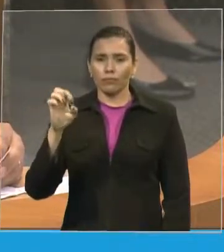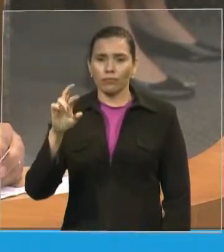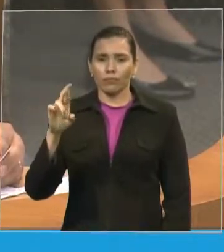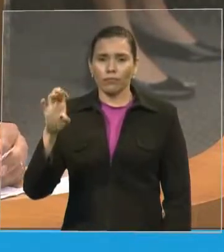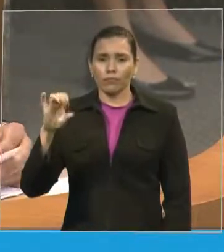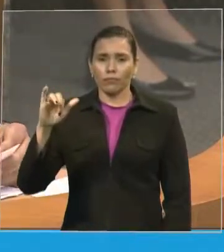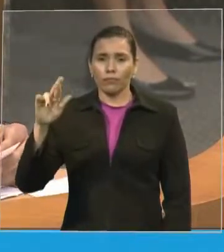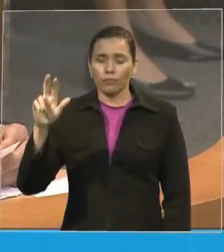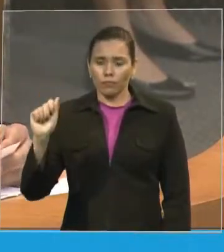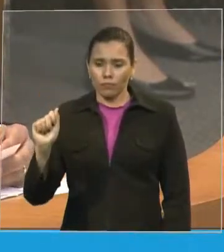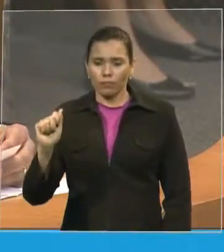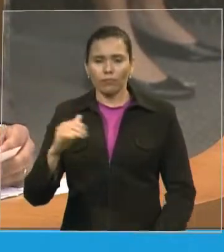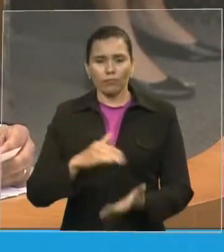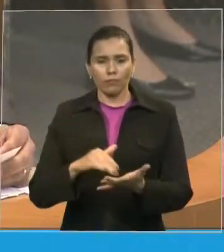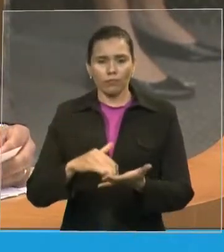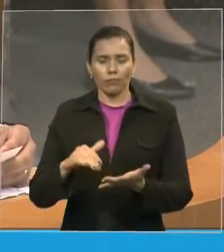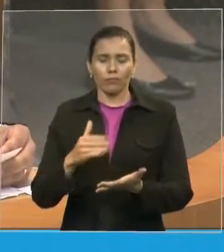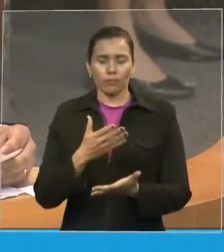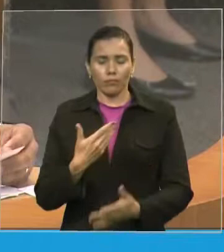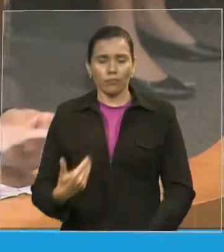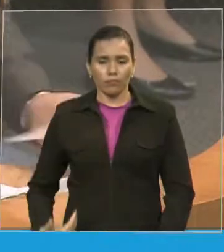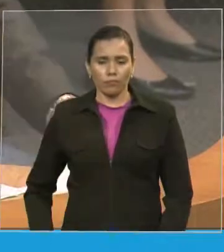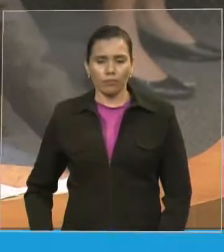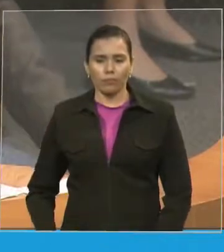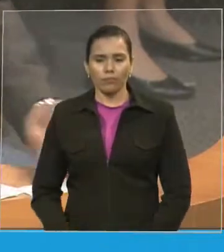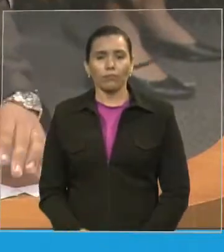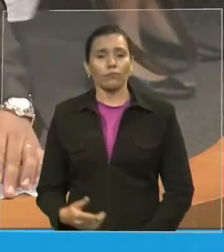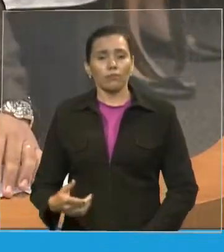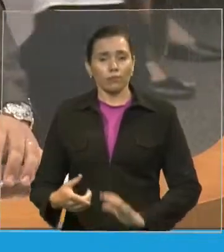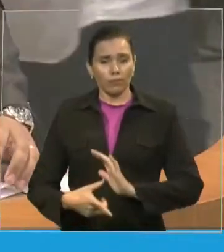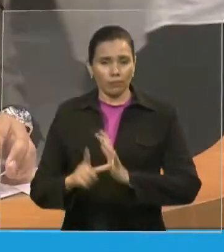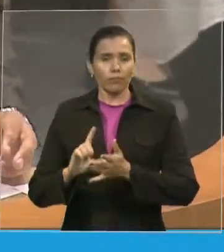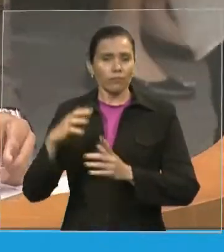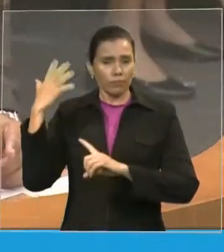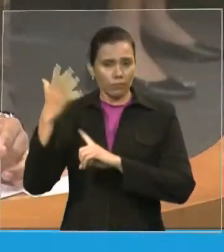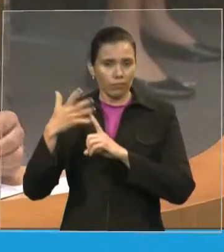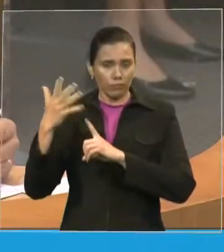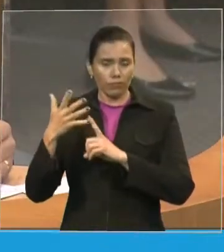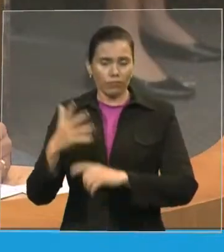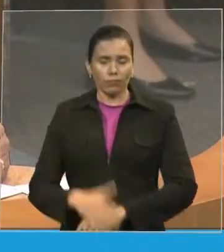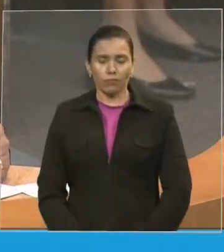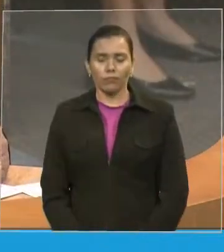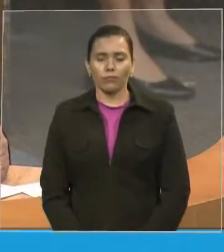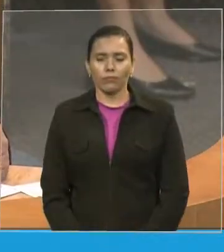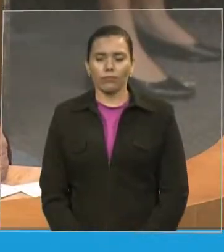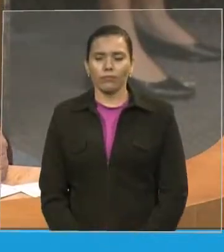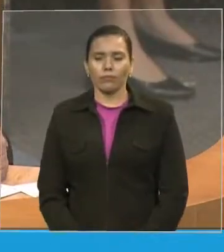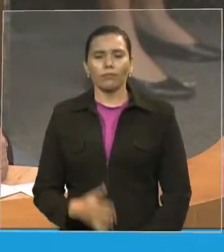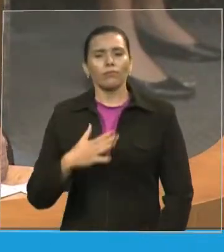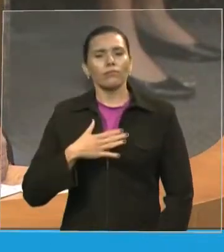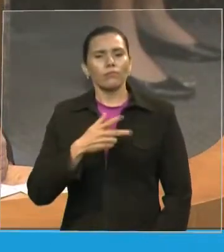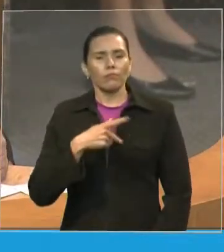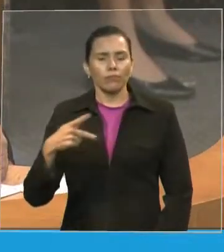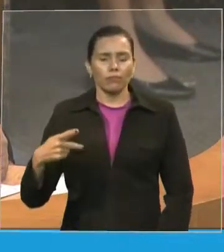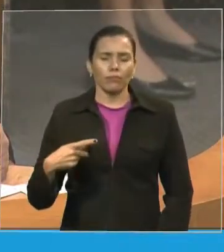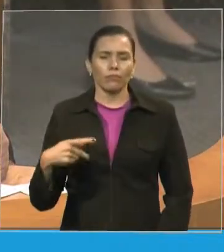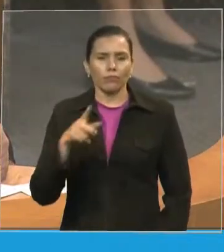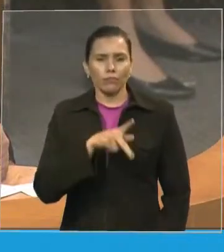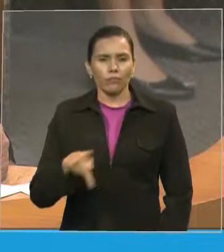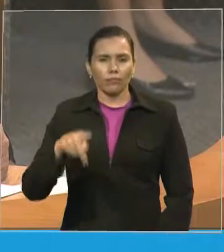que aqui nos antecedeu. Muito obrigado ao meu pastor, presidente nacional